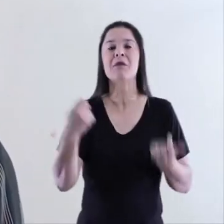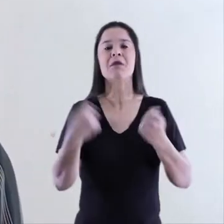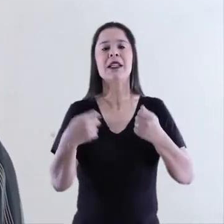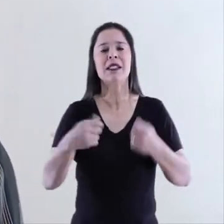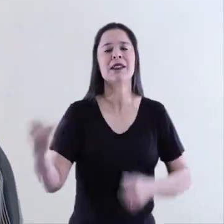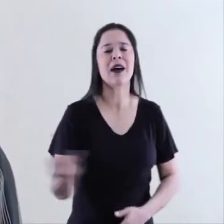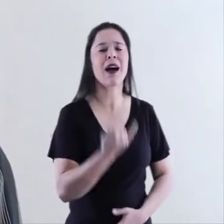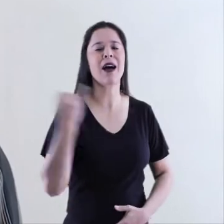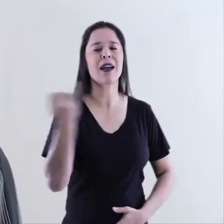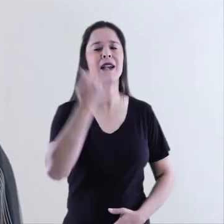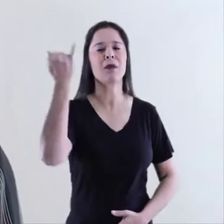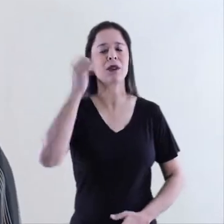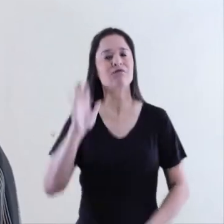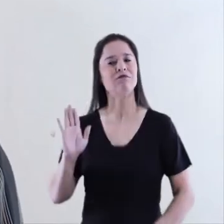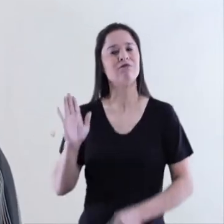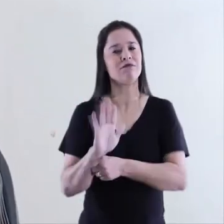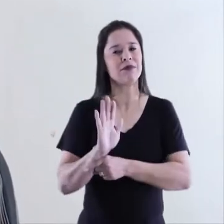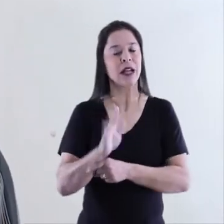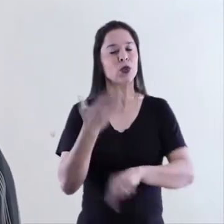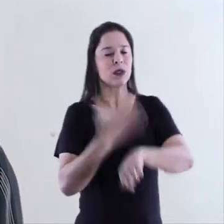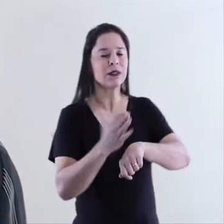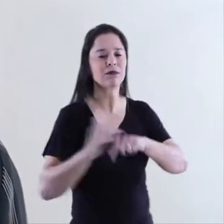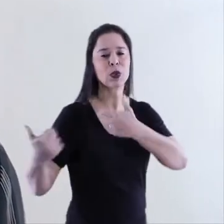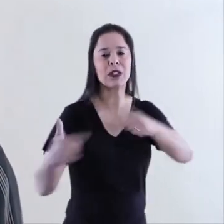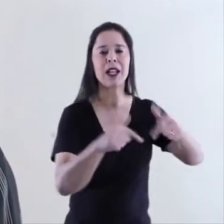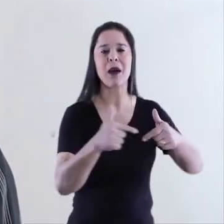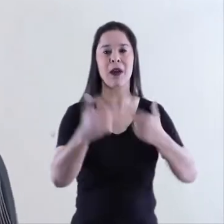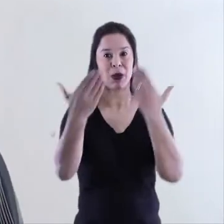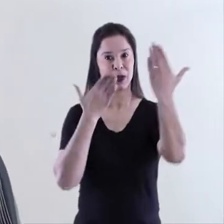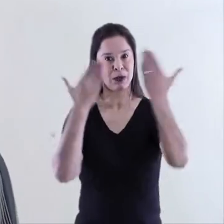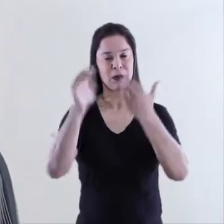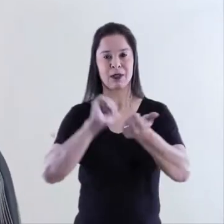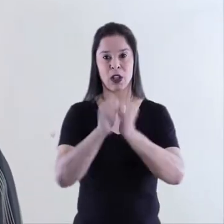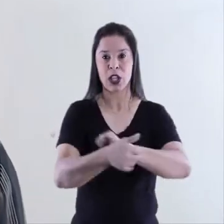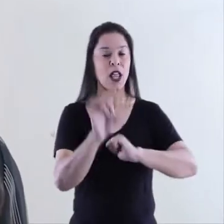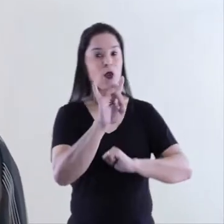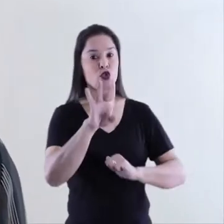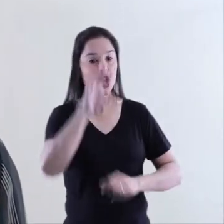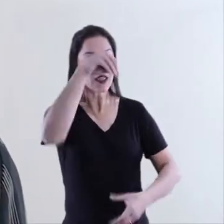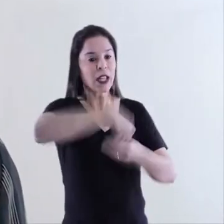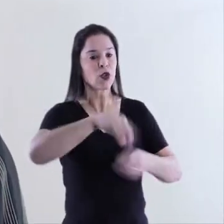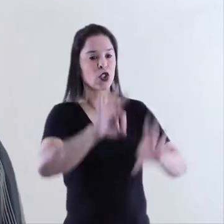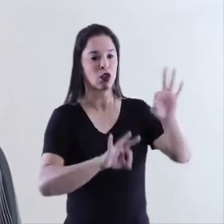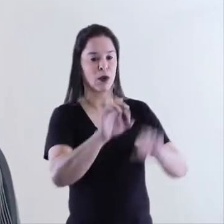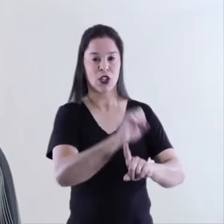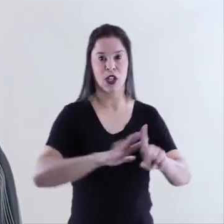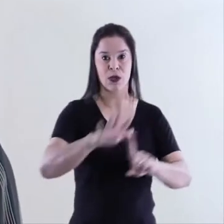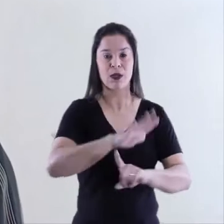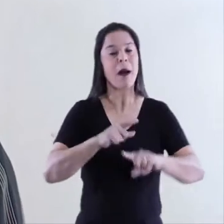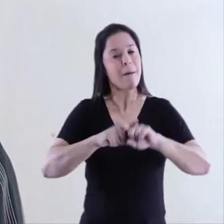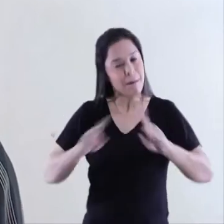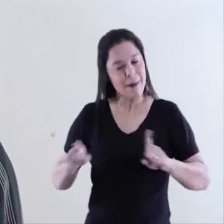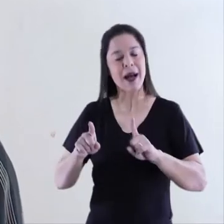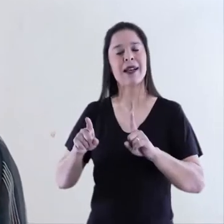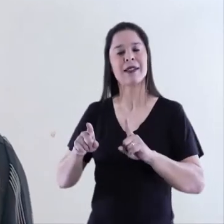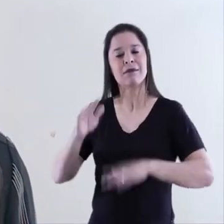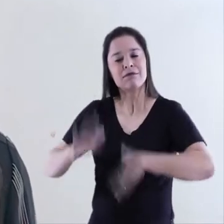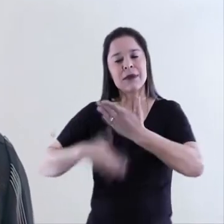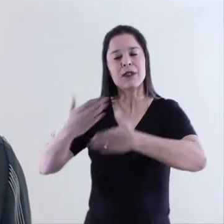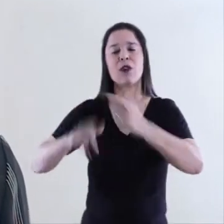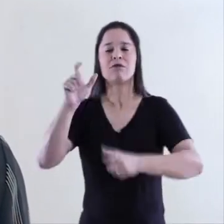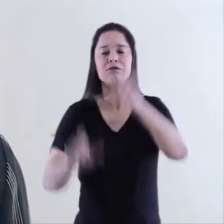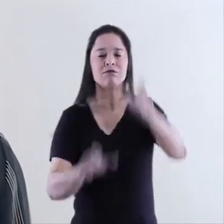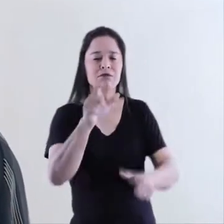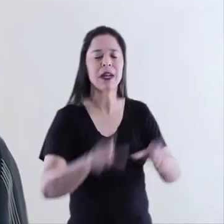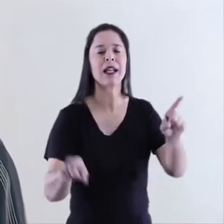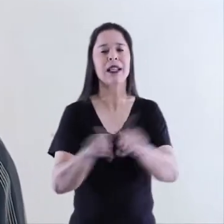tem-se a importância da contribuição da atuação do psicólogo no esporte, não apenas em projetos sociais. Contribuindo para o desenvolvimento de